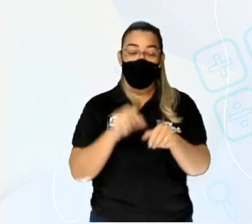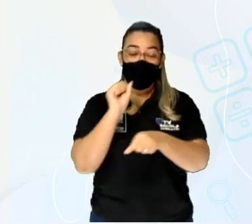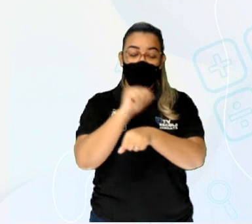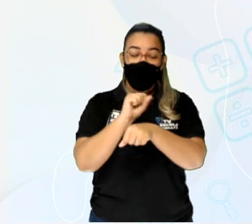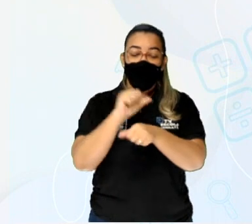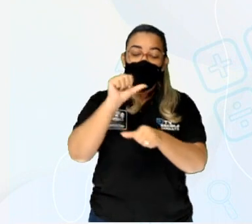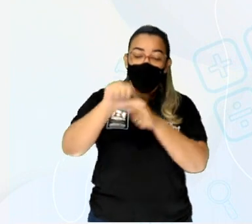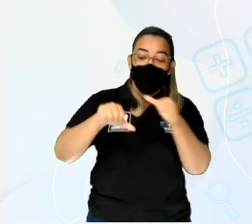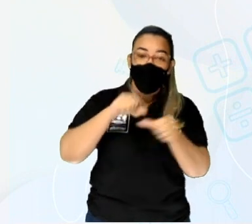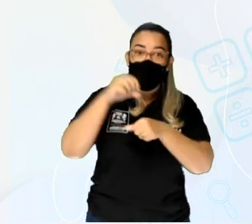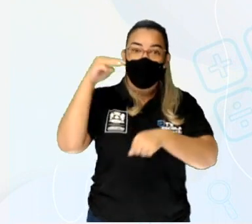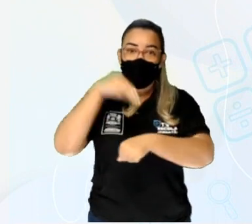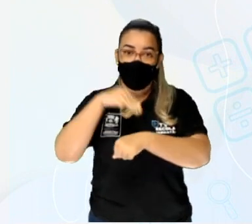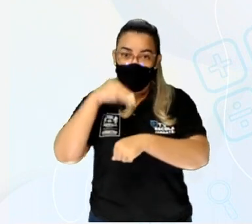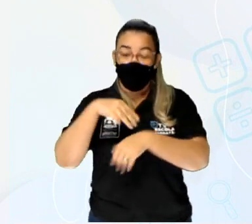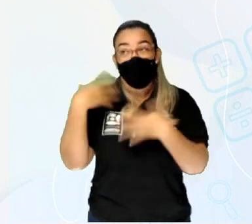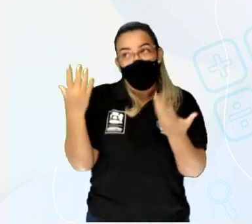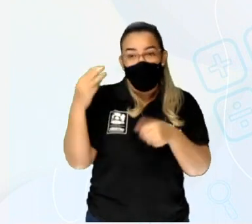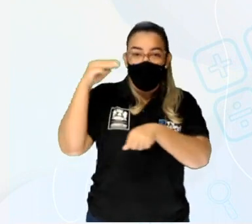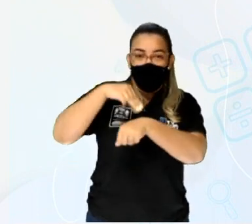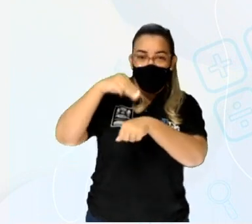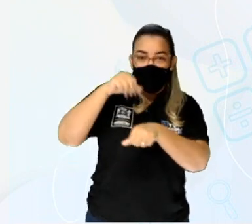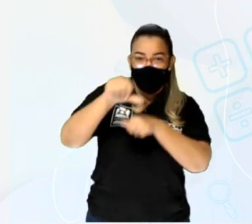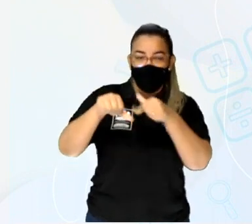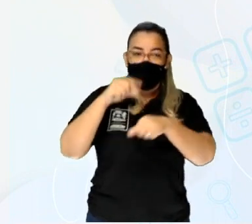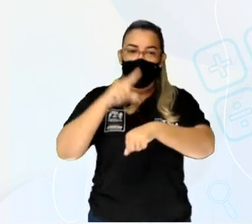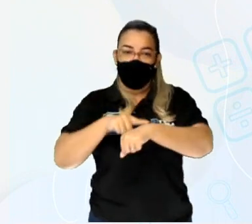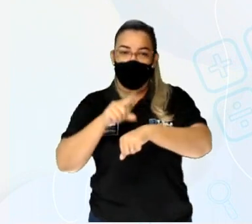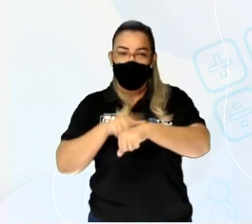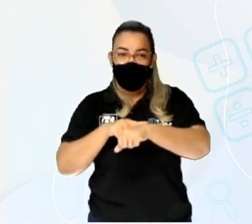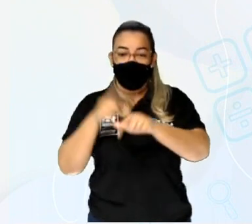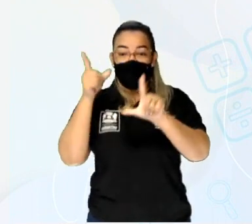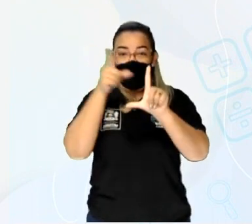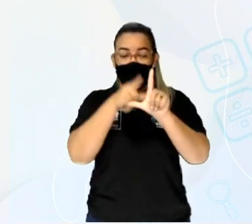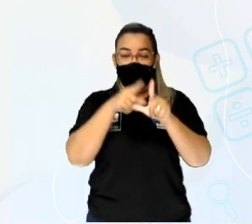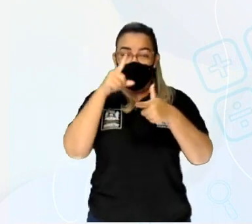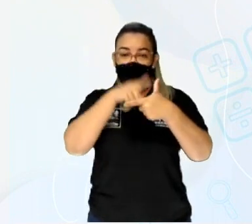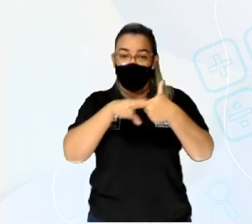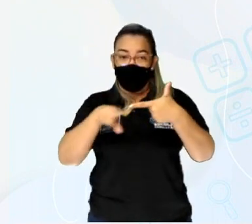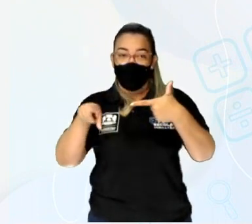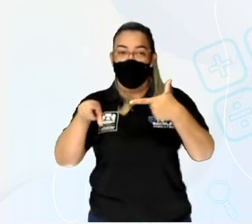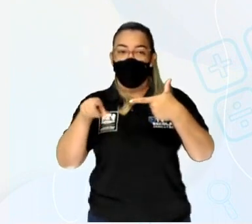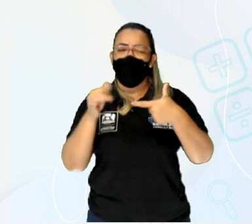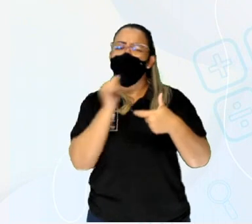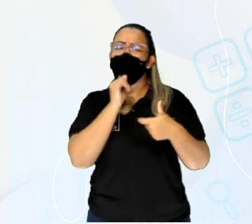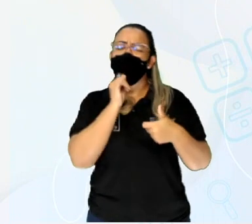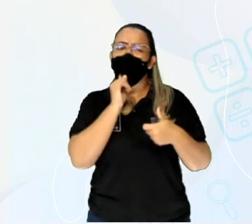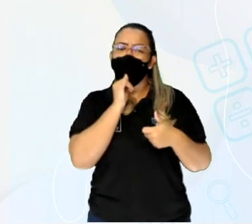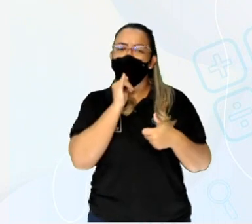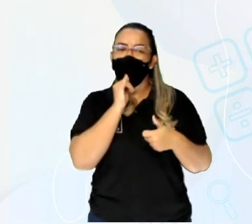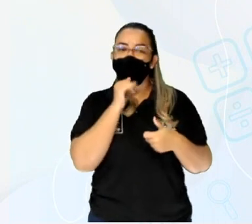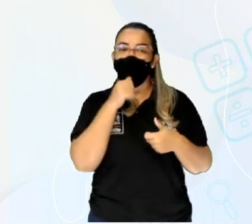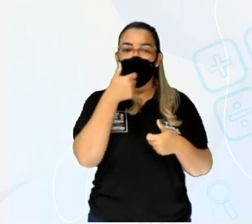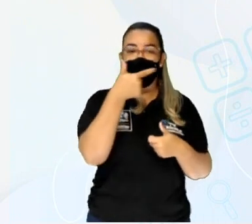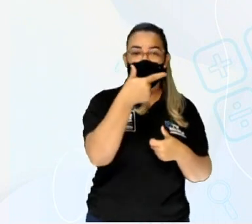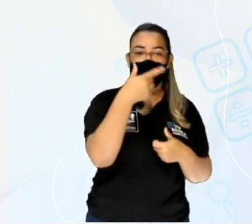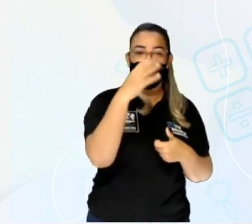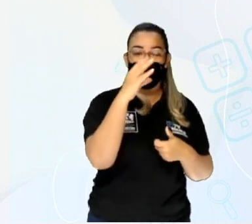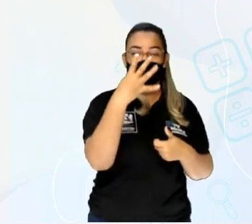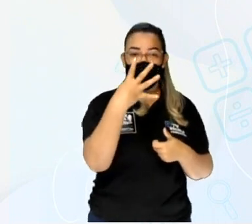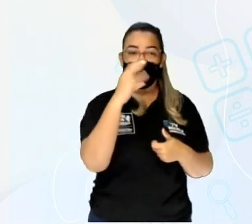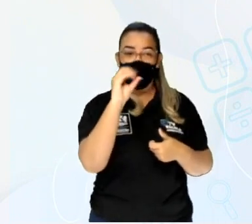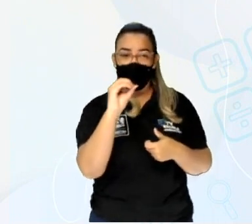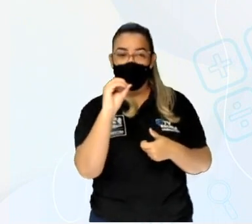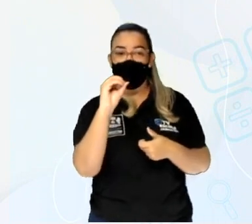e minutos em horas, dividimos o número por 60. Olha o exemplo. 240 minutos.